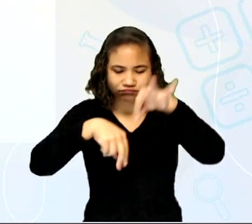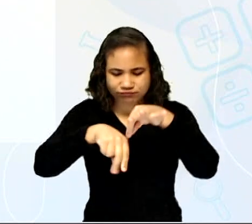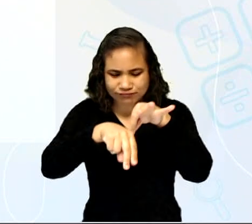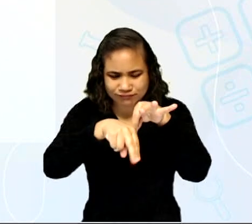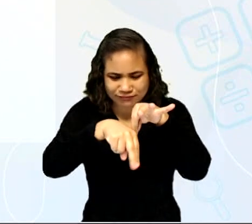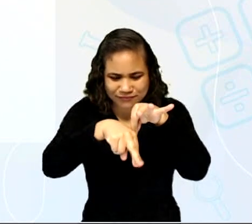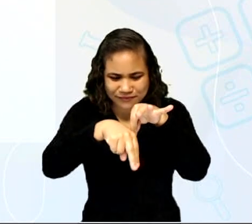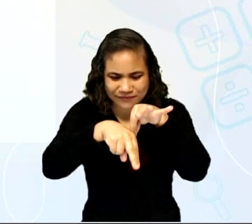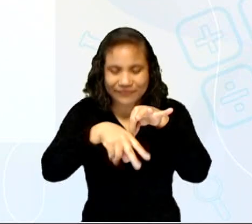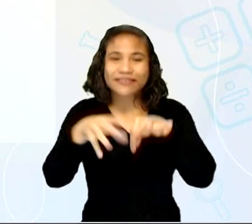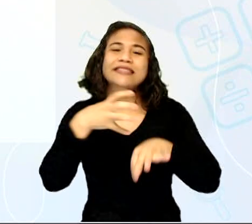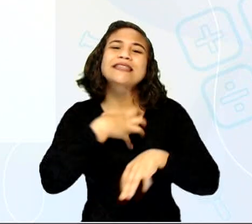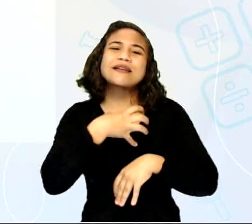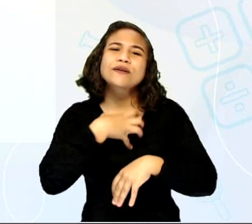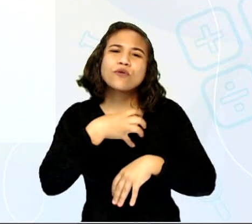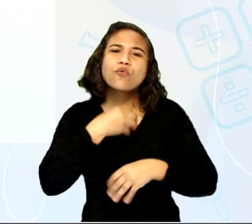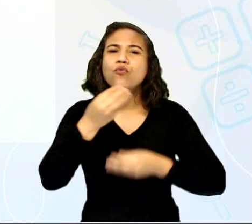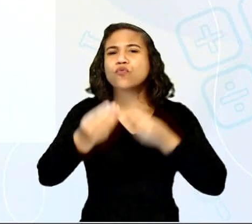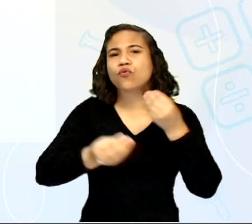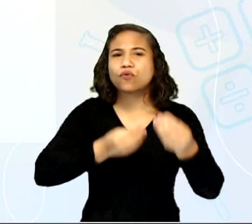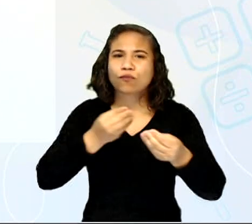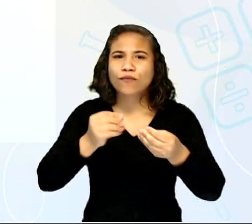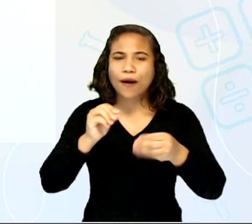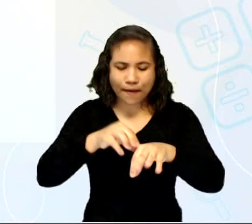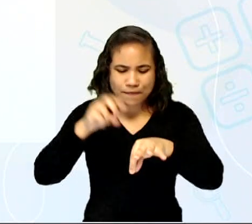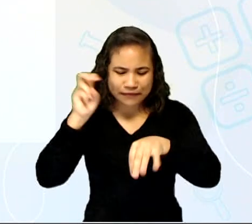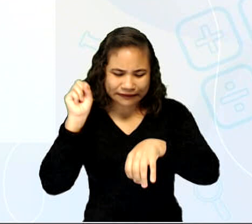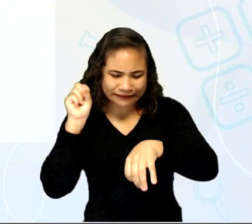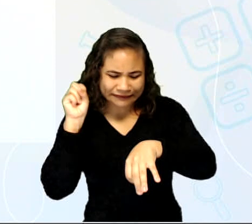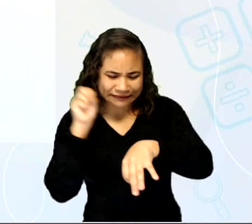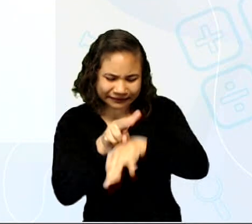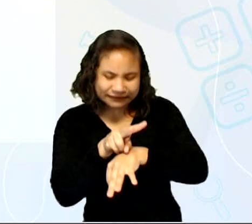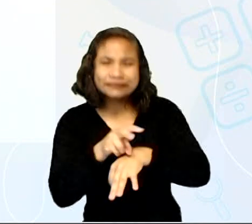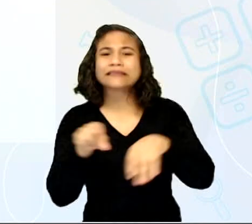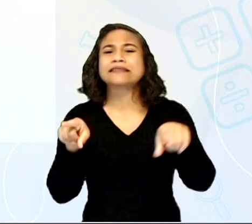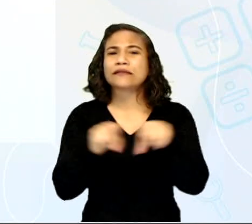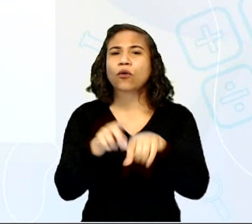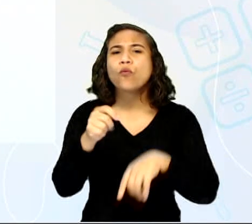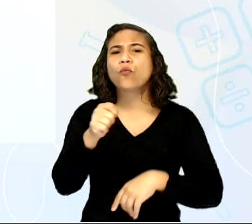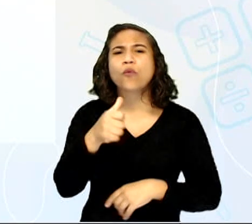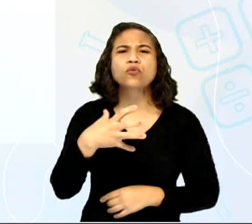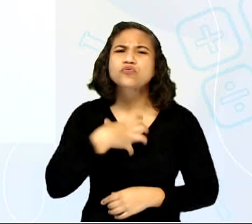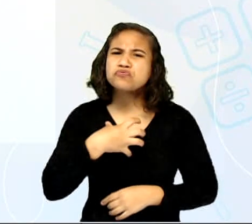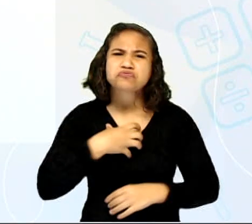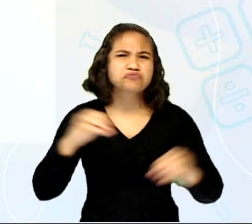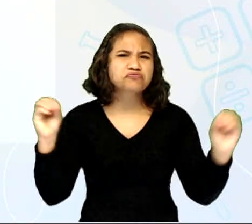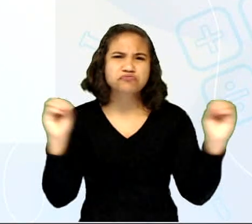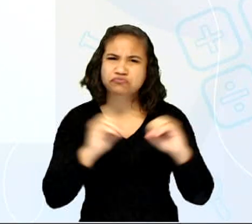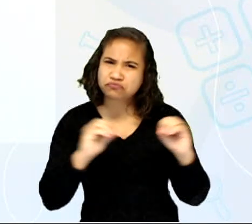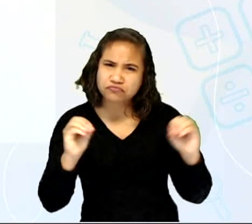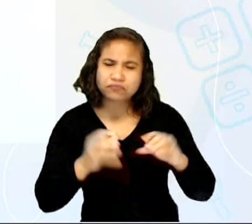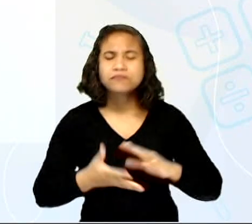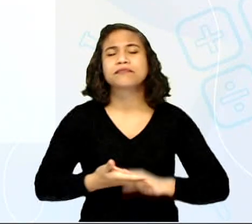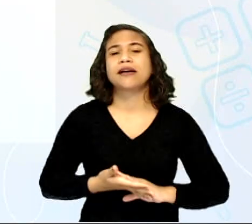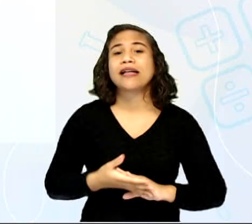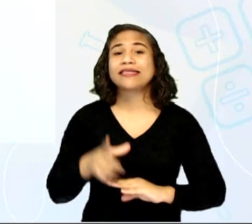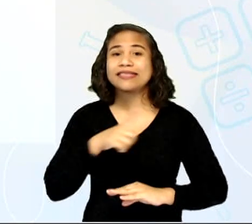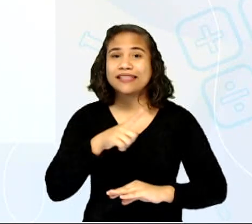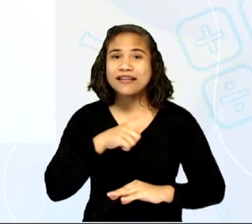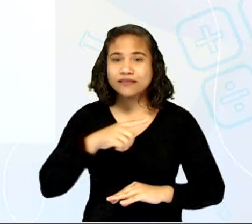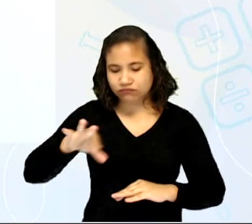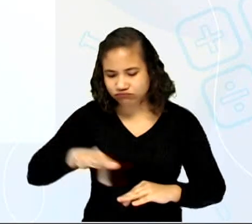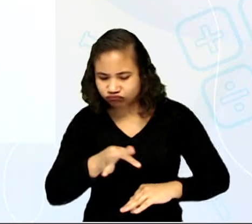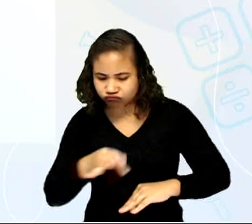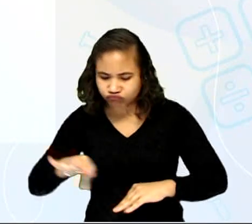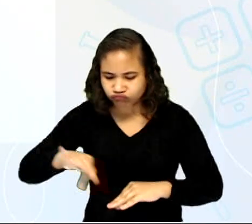anestésica, que torna a sua picada quase indolor. Tem voo rasteiro,